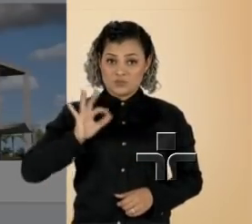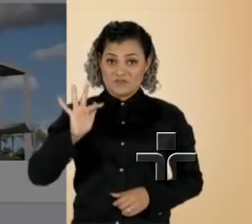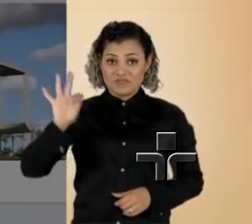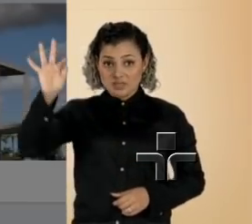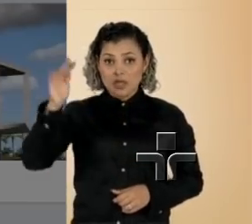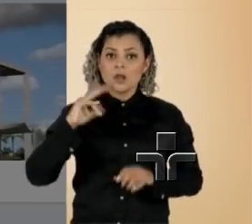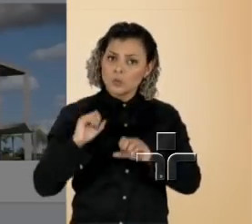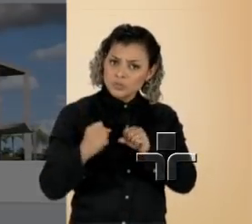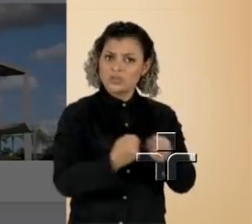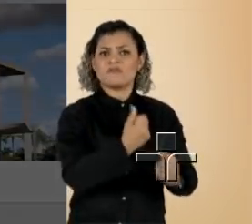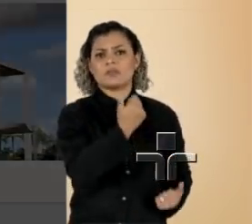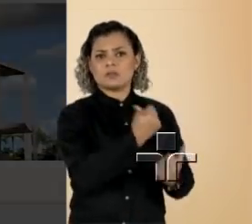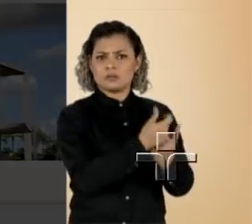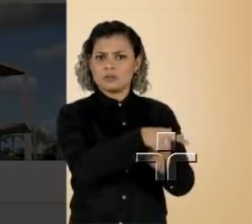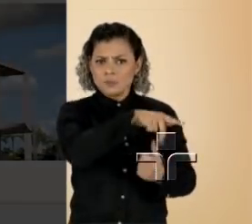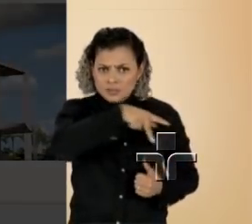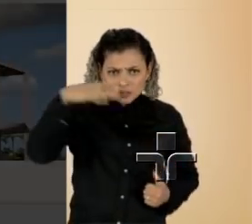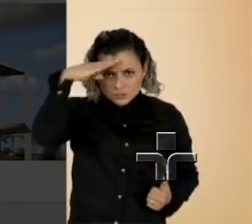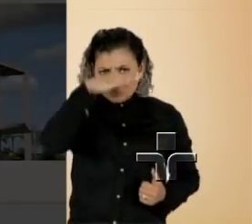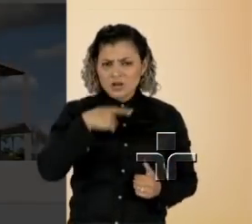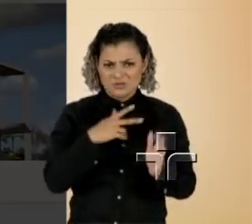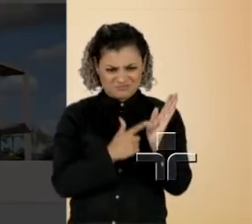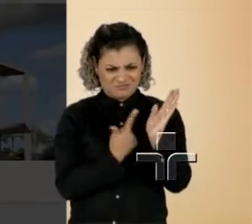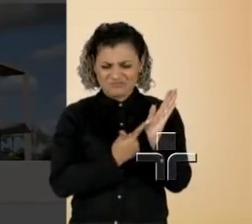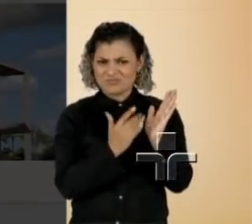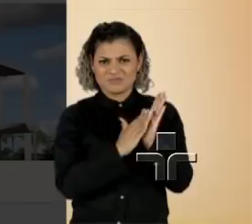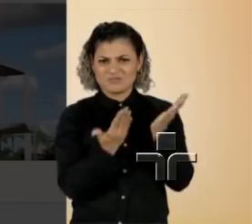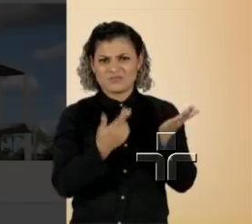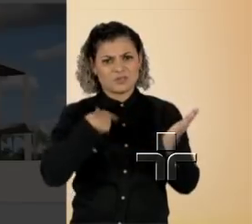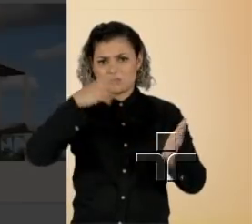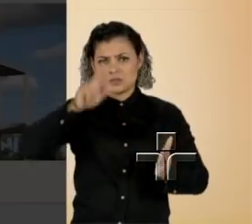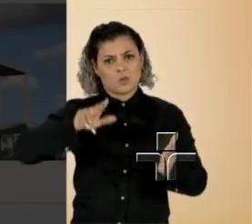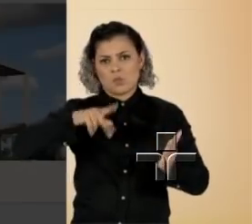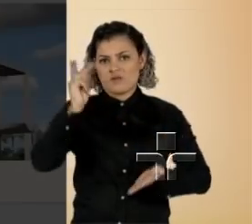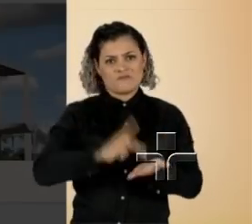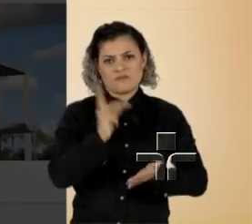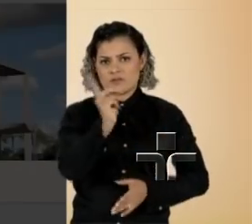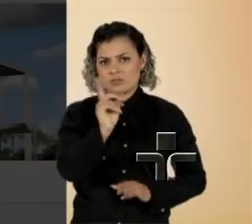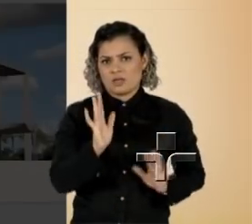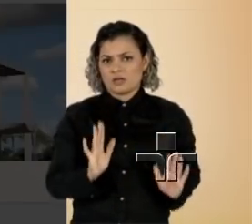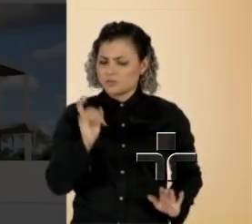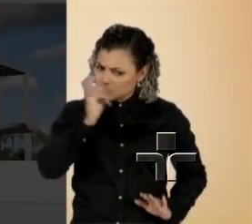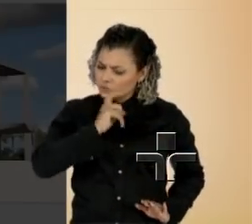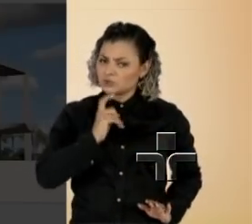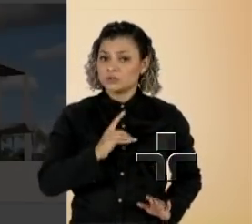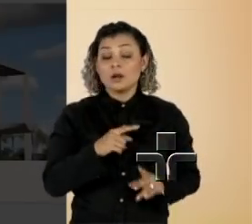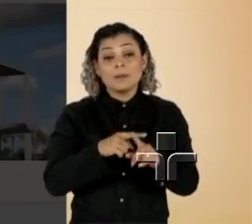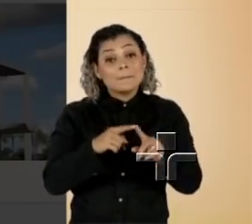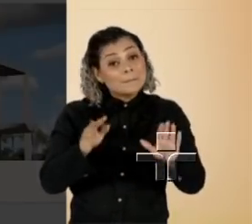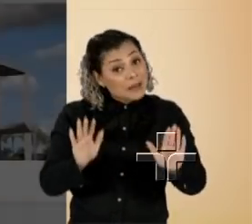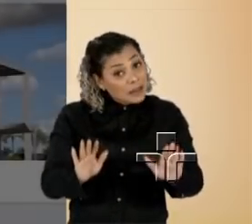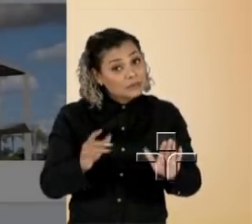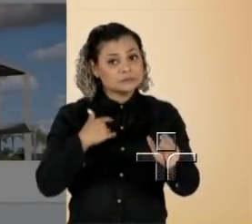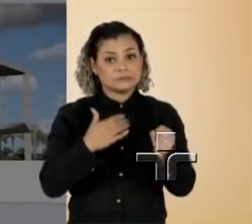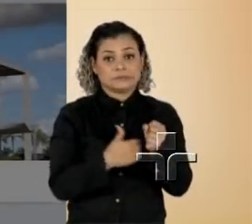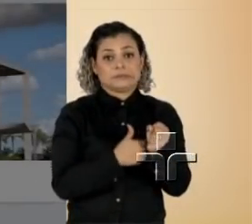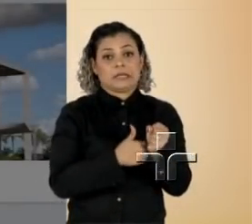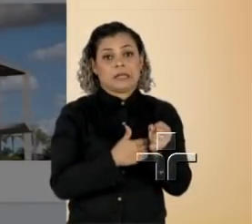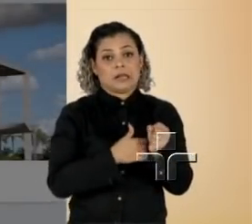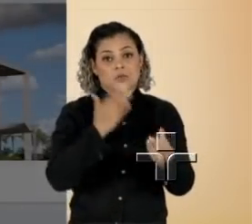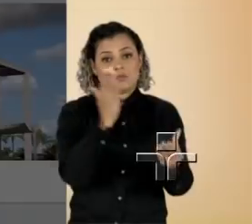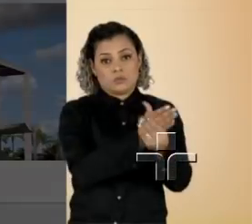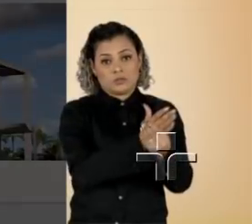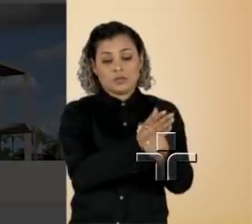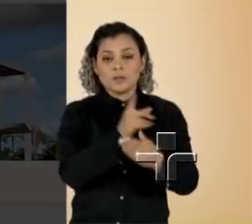saiu em defesa do presidente e disse que a manchete da Folha não reflete a realidade. Em revelação de inquérito que segue sob sigilo, Moro